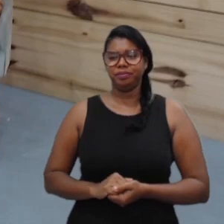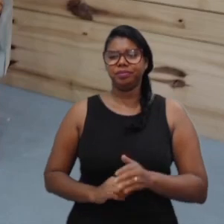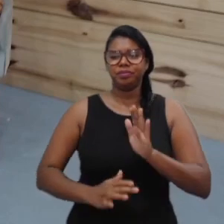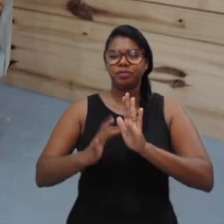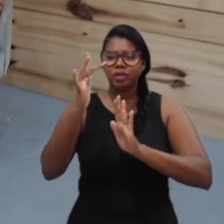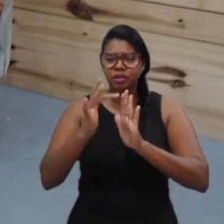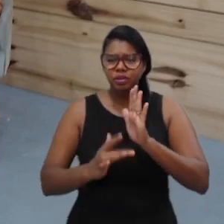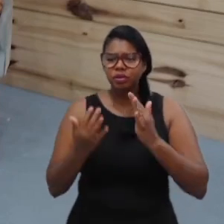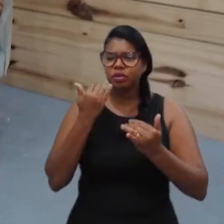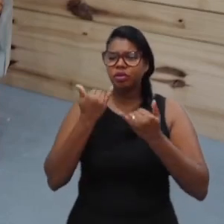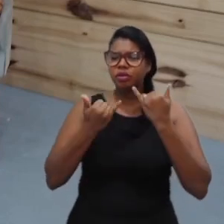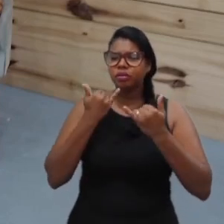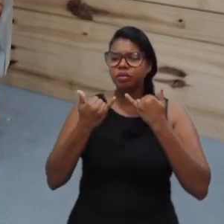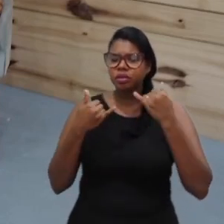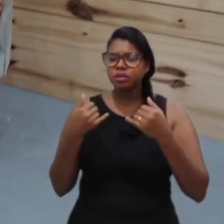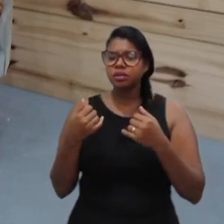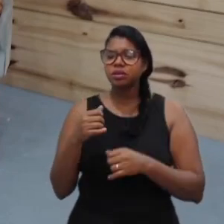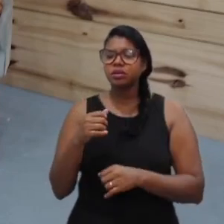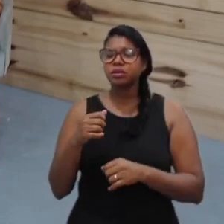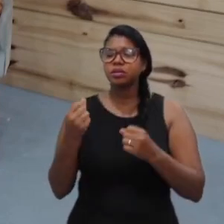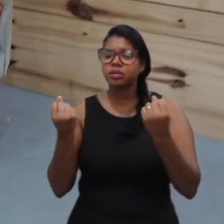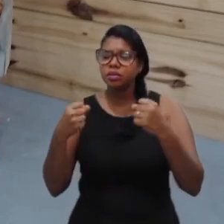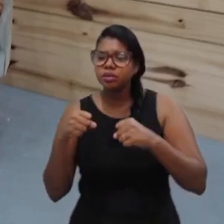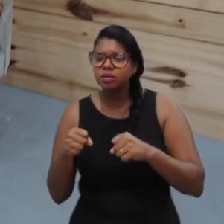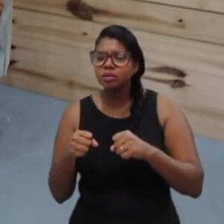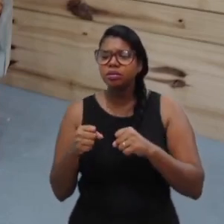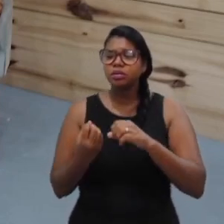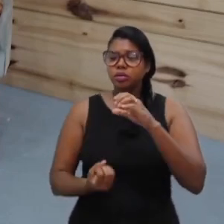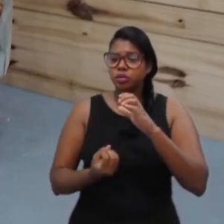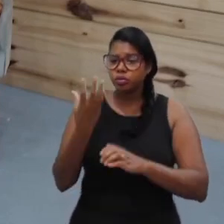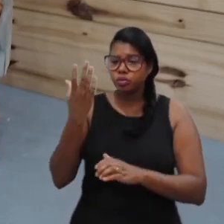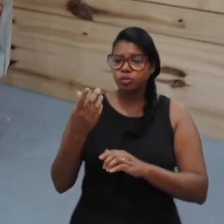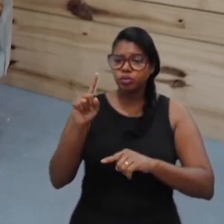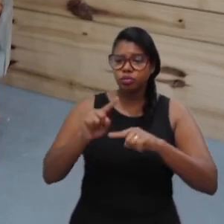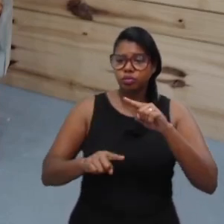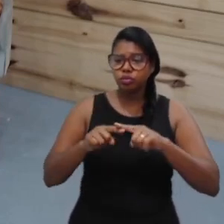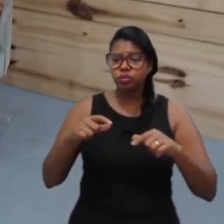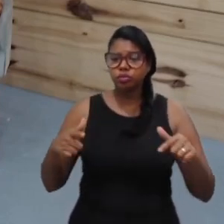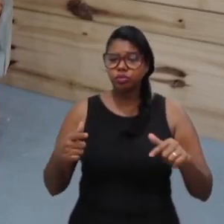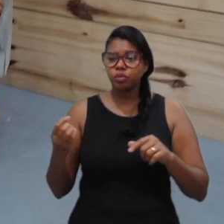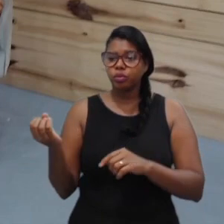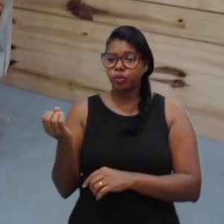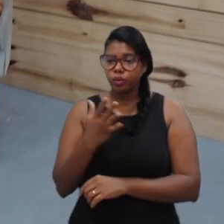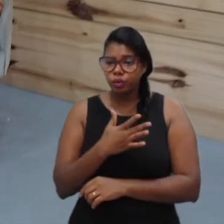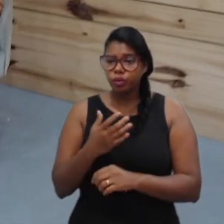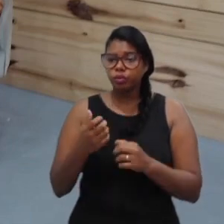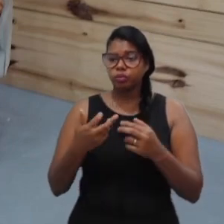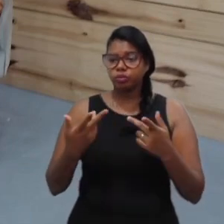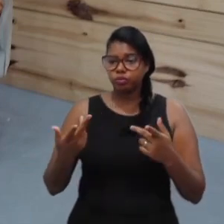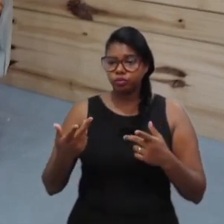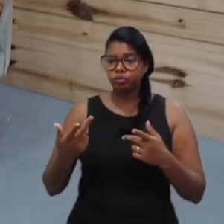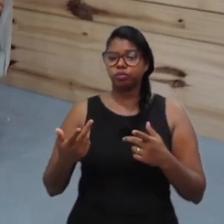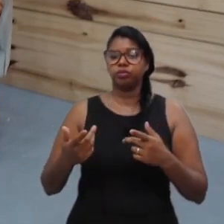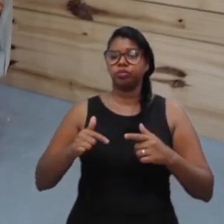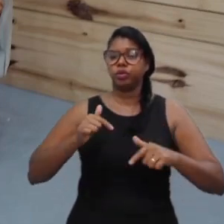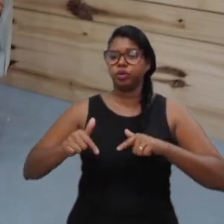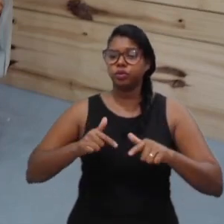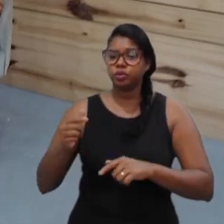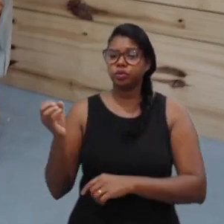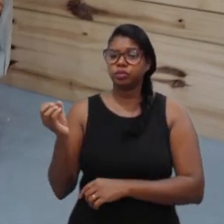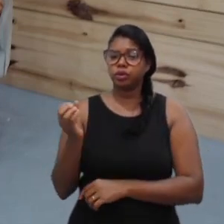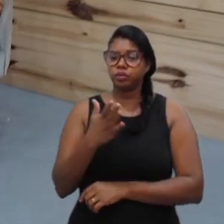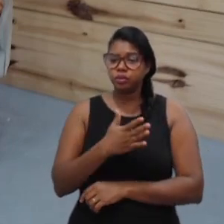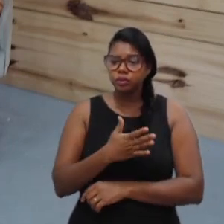informações. Surgiu um produto novo? Um serviço novo? Ou foi